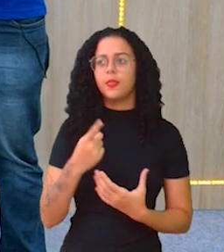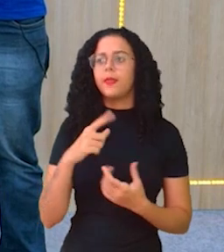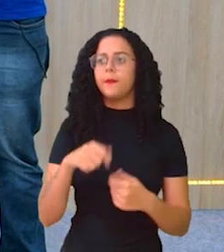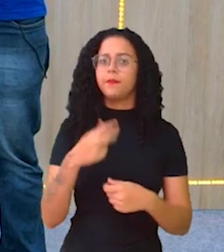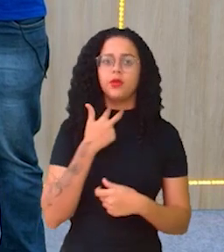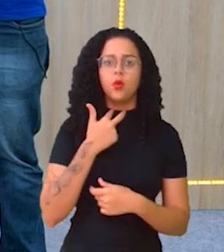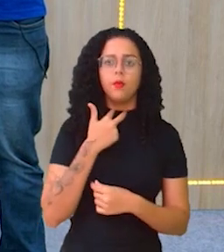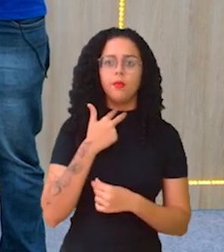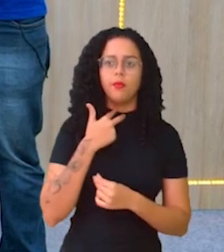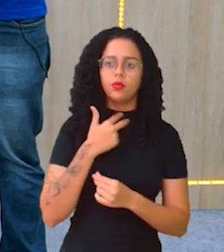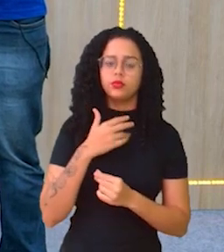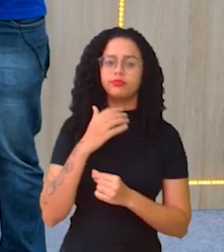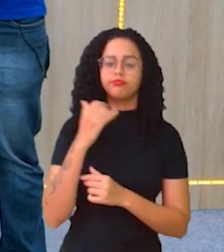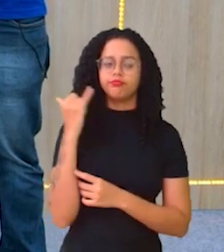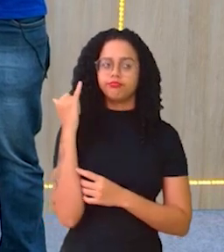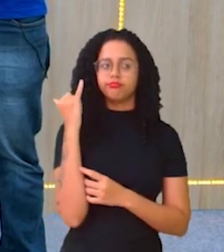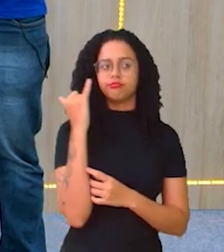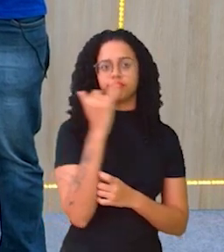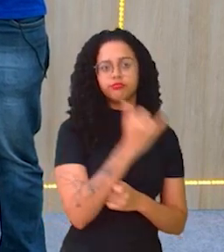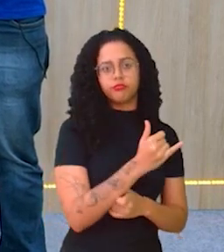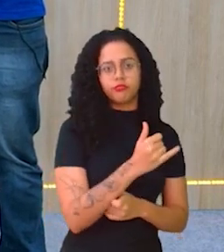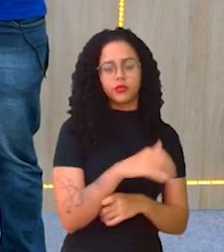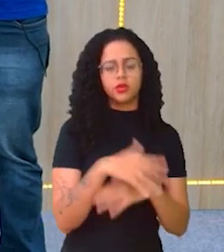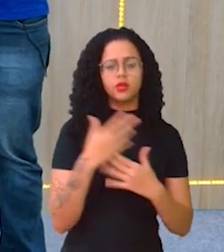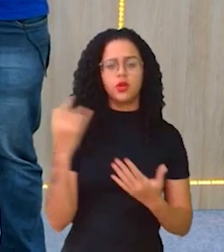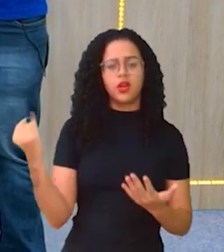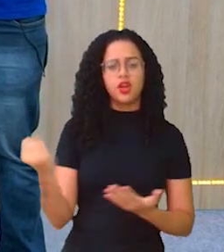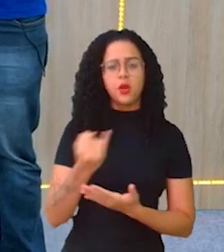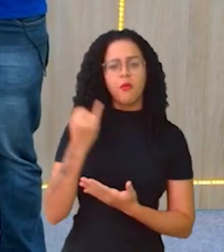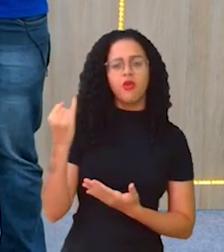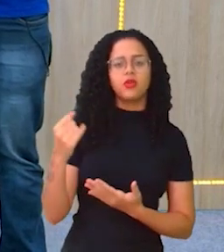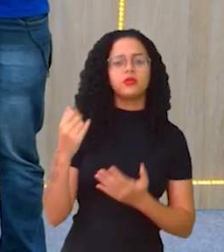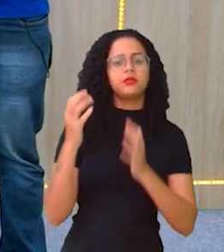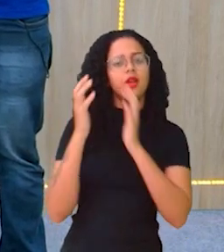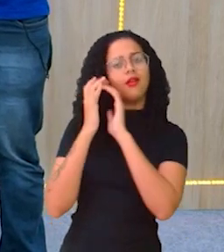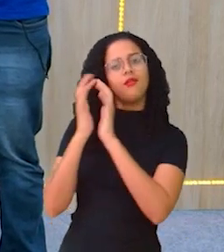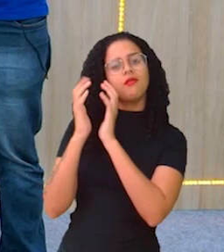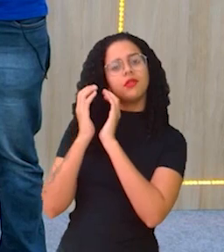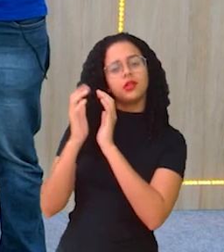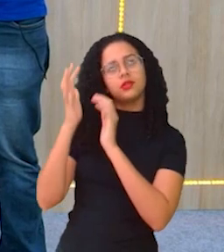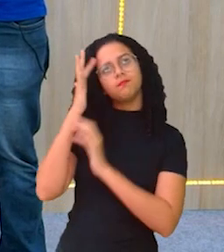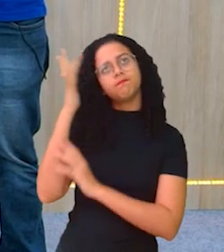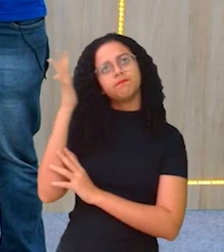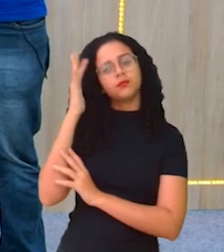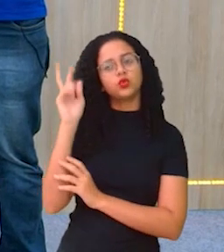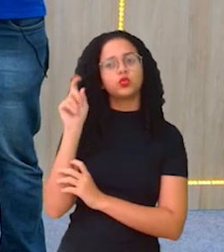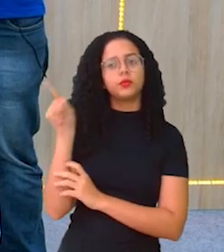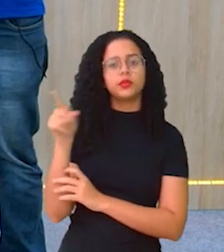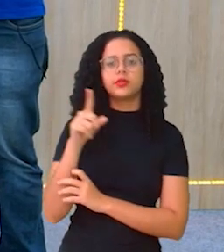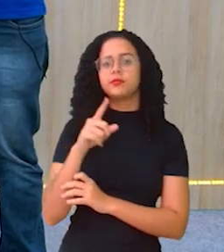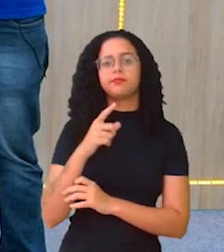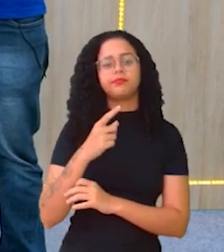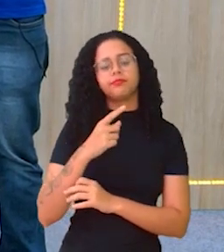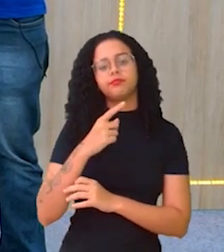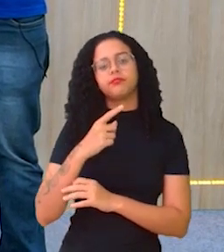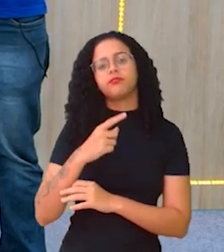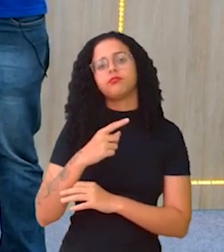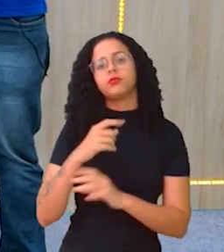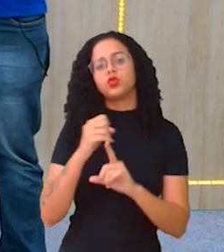você não pode comunicar isso. Então, é importante a gente também refletir sobre essa construção,